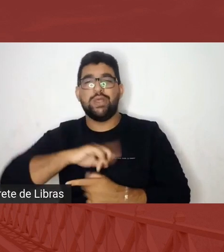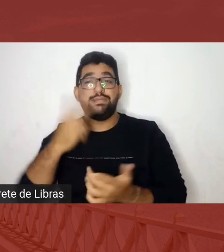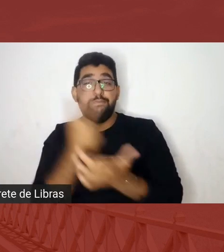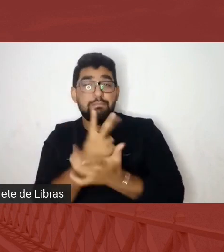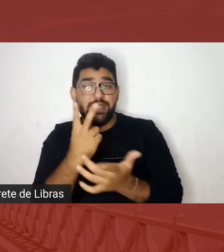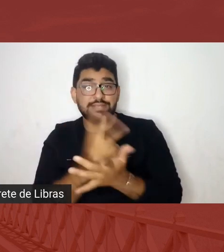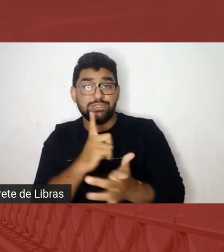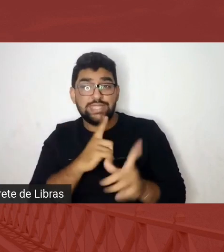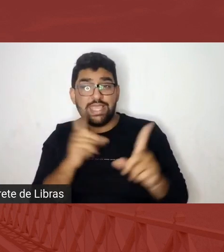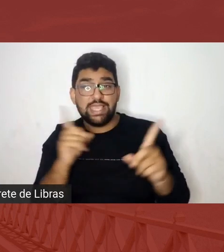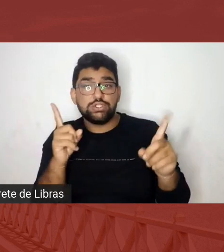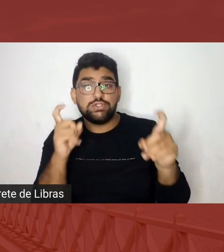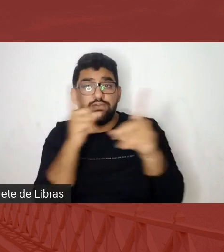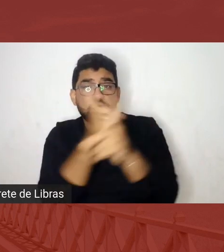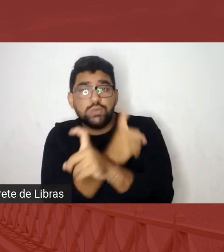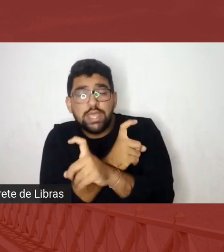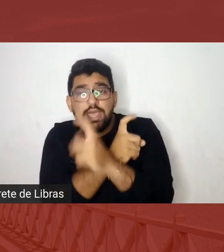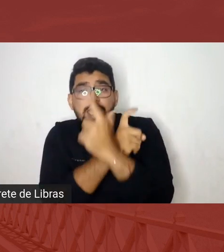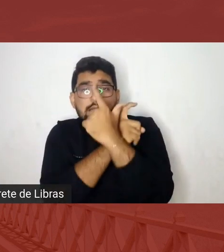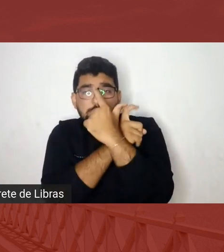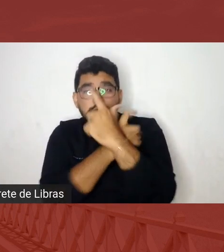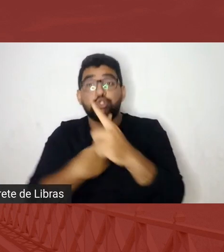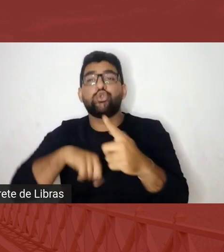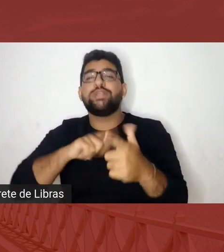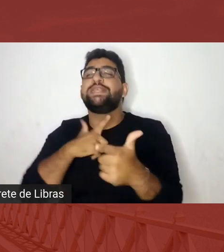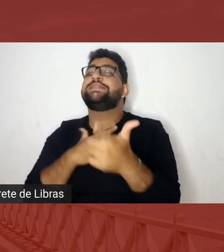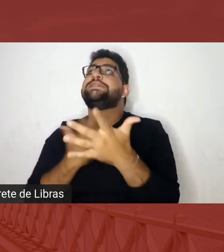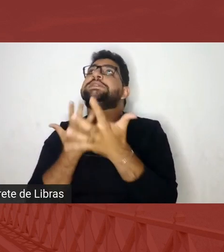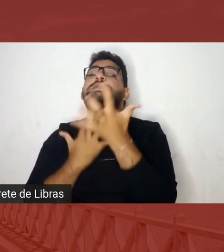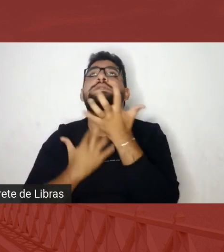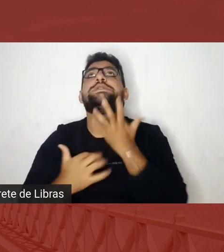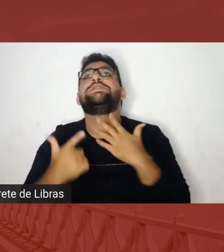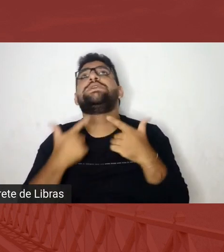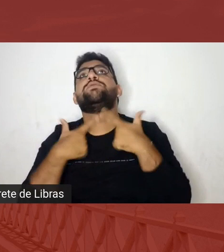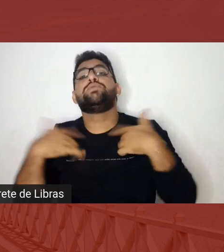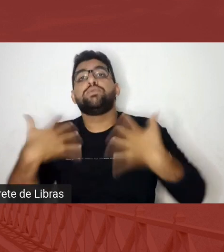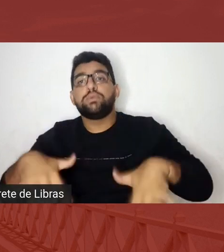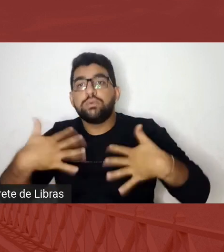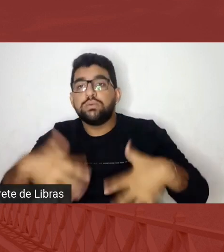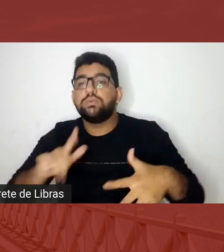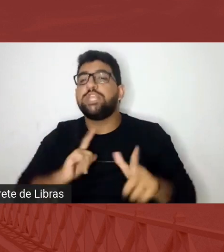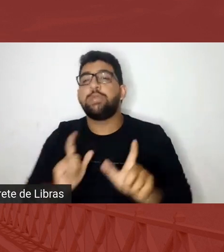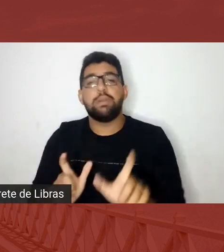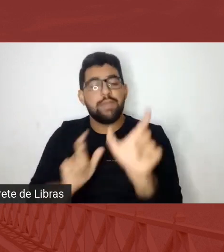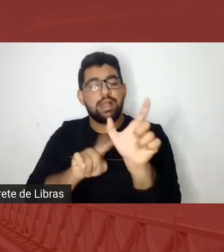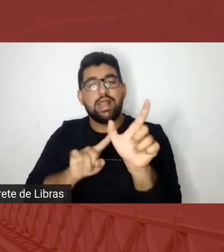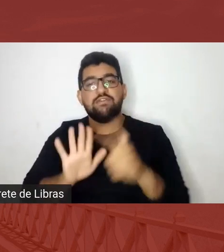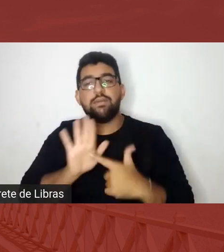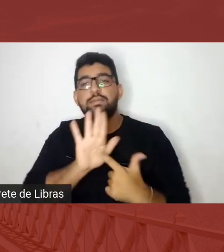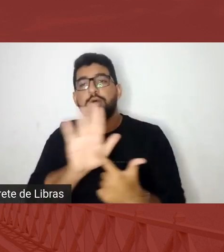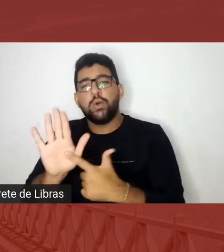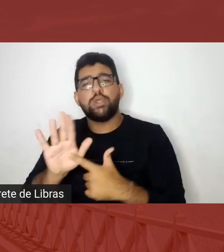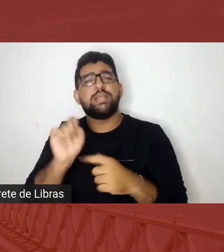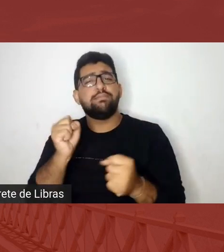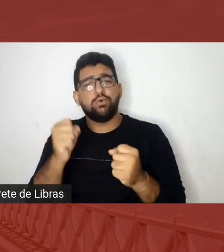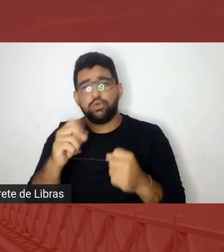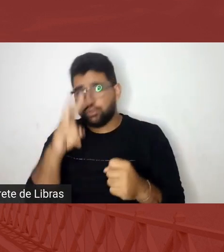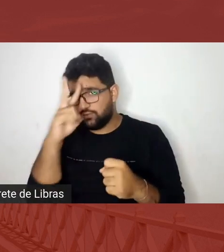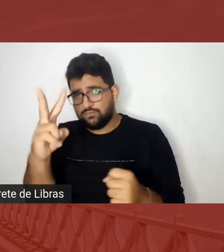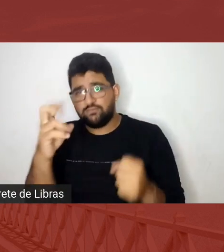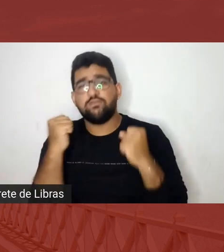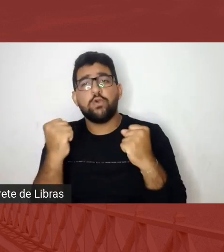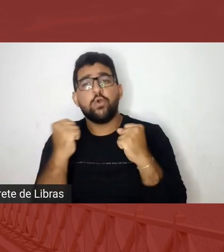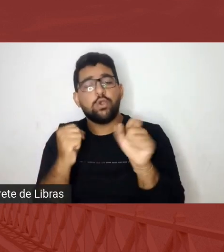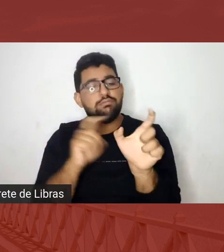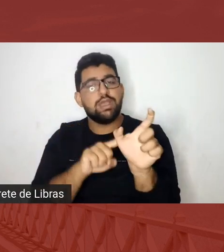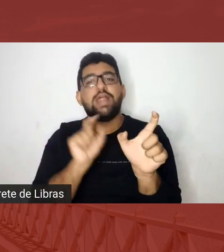cedendo existe uma palavra que existe com muita intensidade em cada pessoa preta que é a palavra